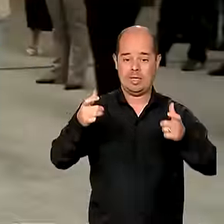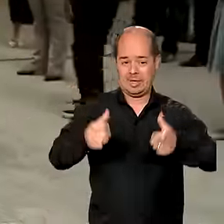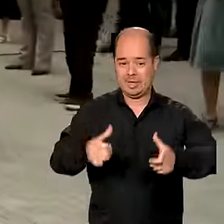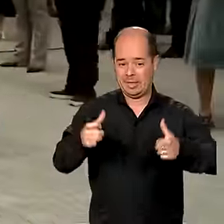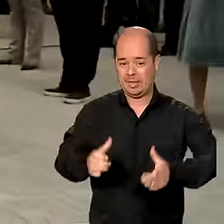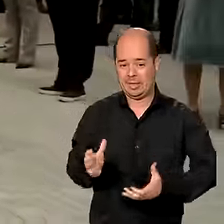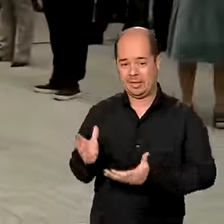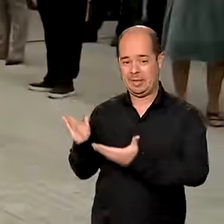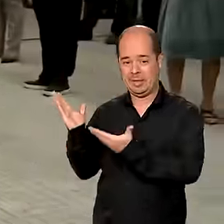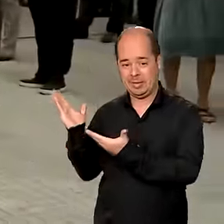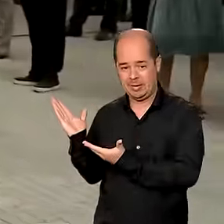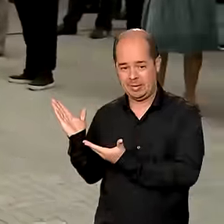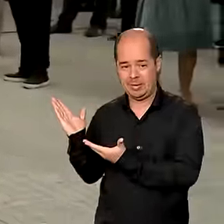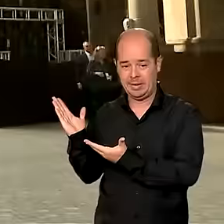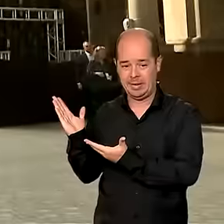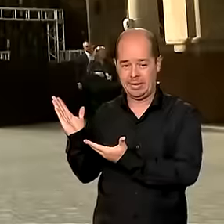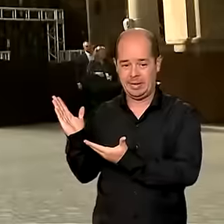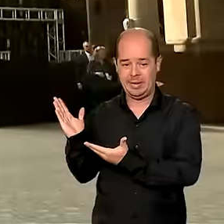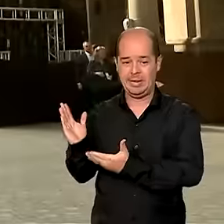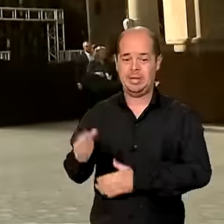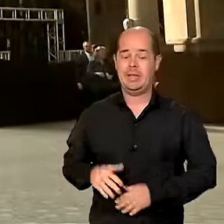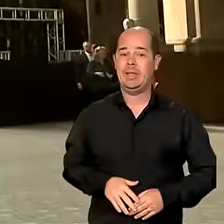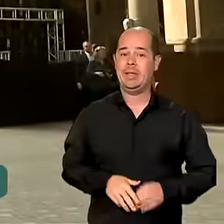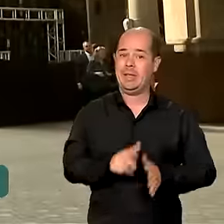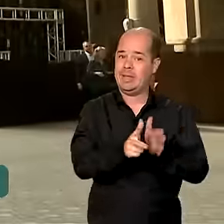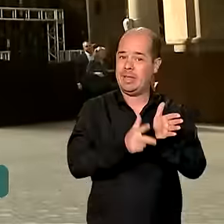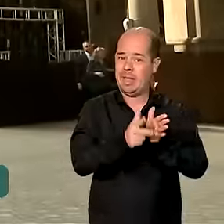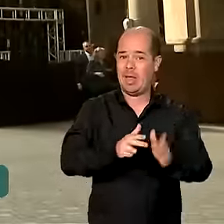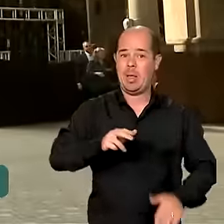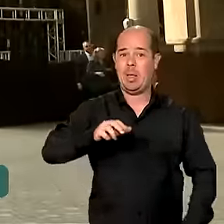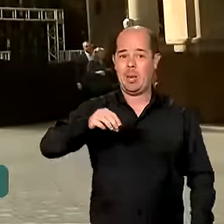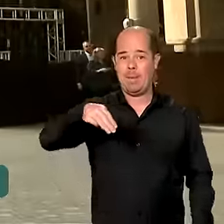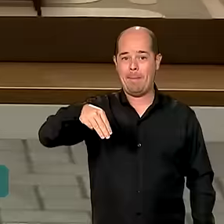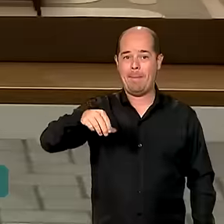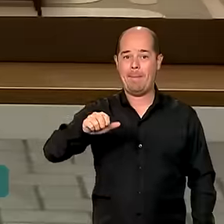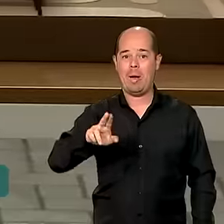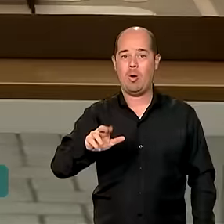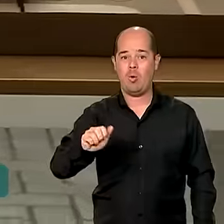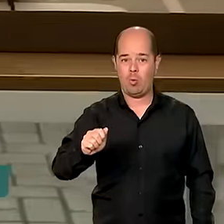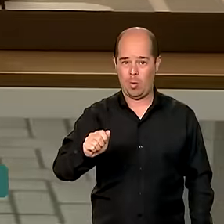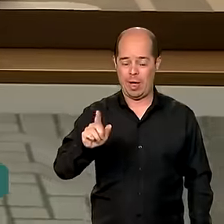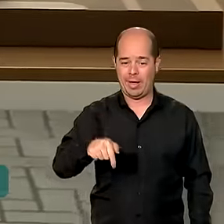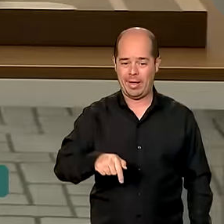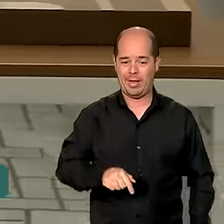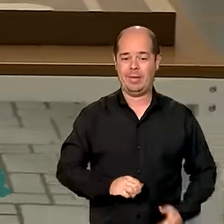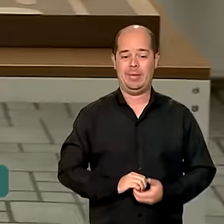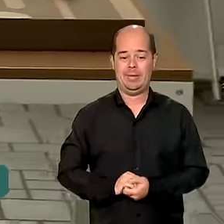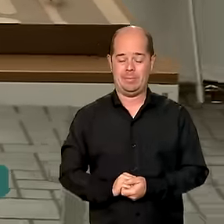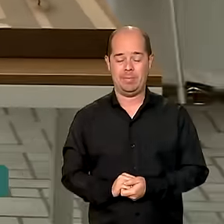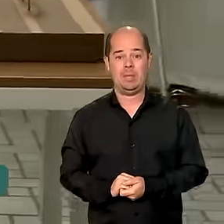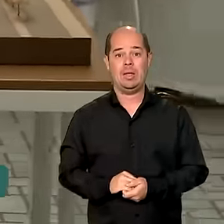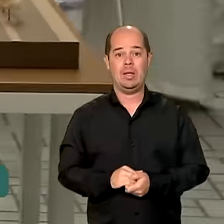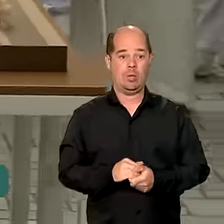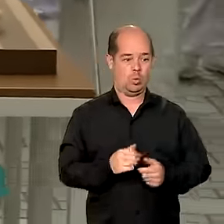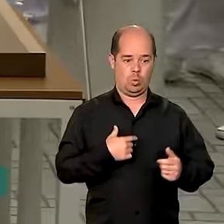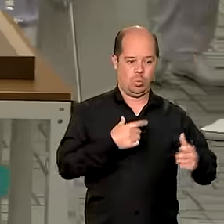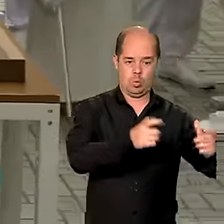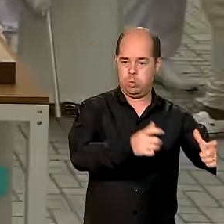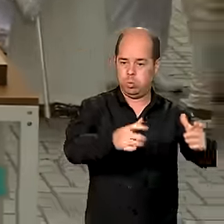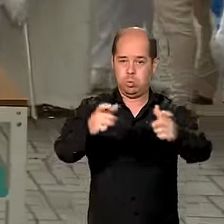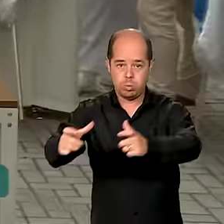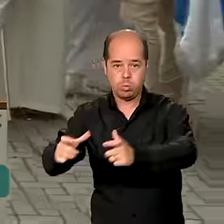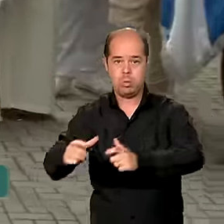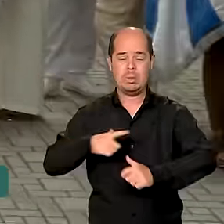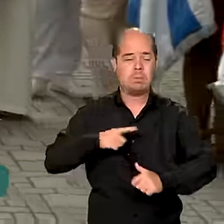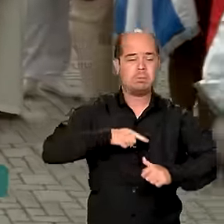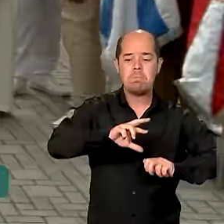na Leopoldina, região central do Rio. O prédio histórico deve ser reformado. O espaço deve ter múltiplos usos, como a fábrica